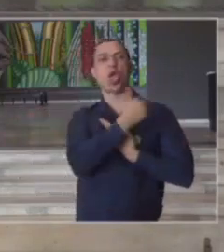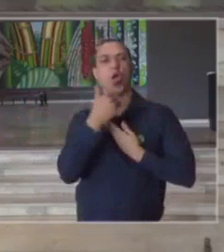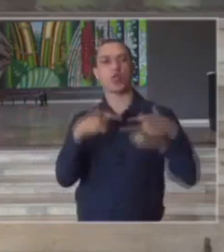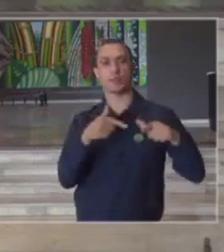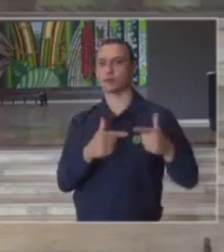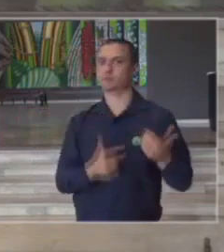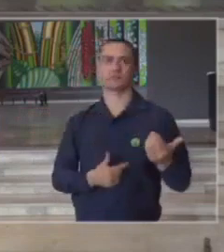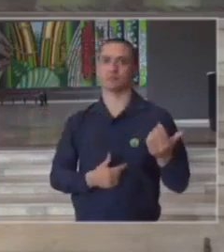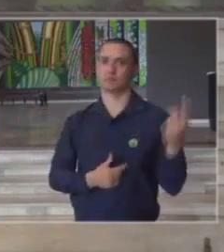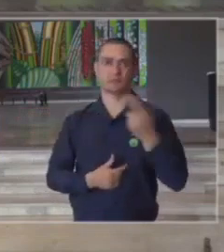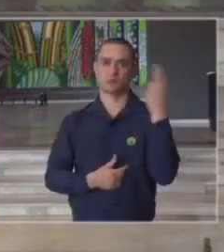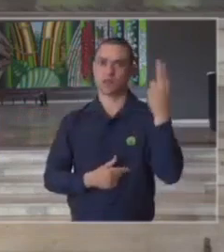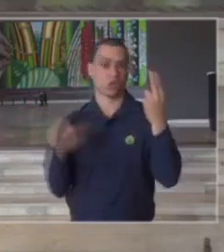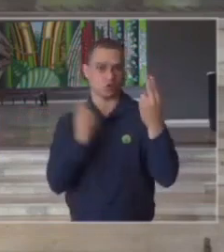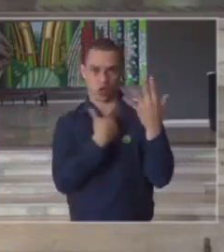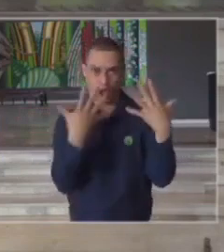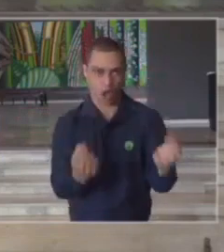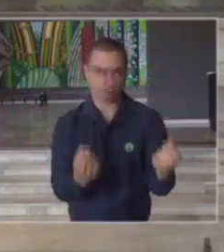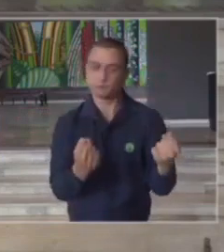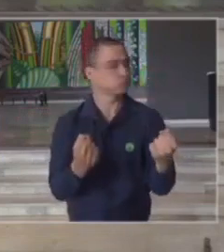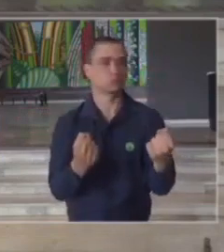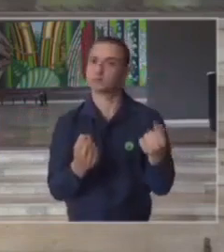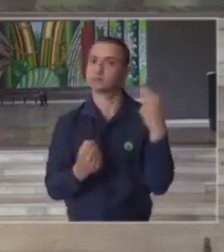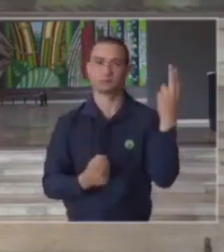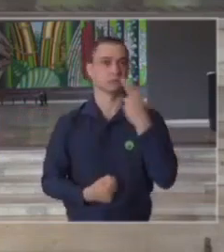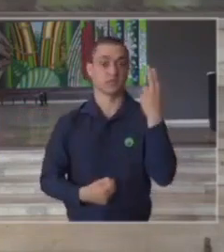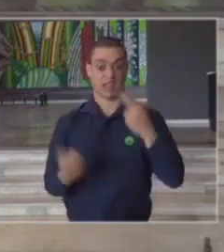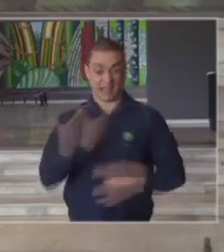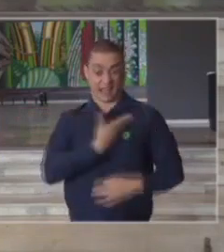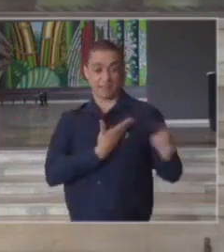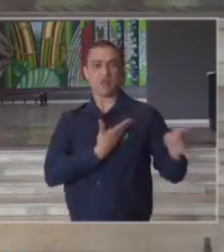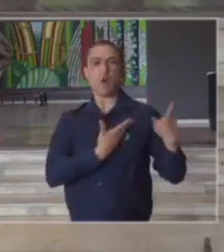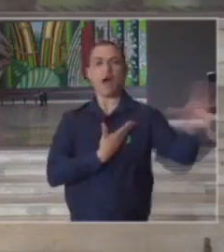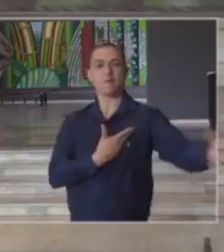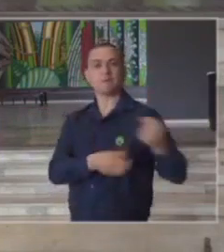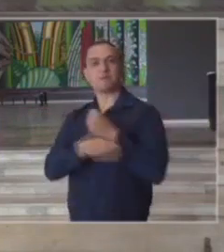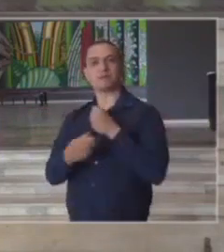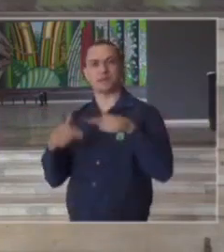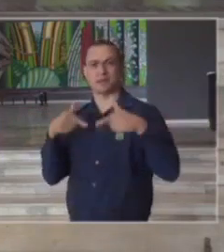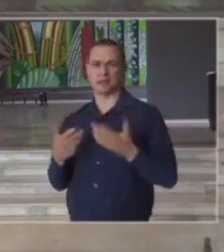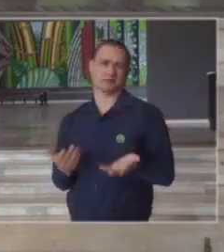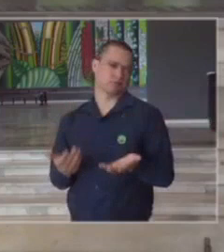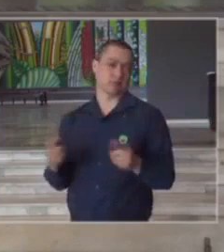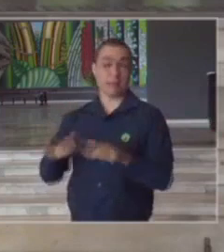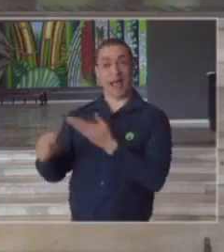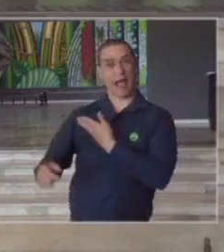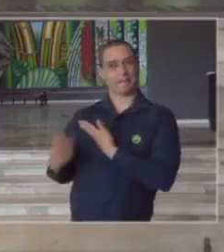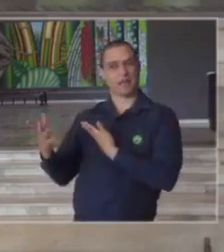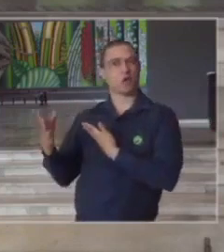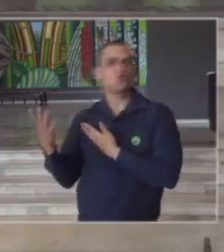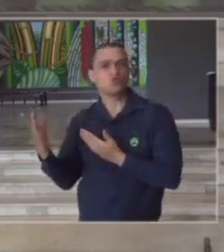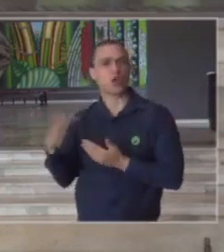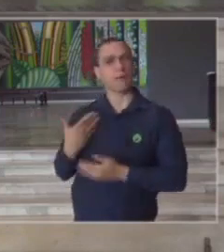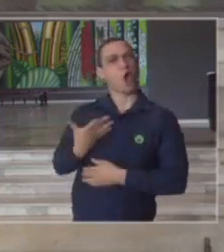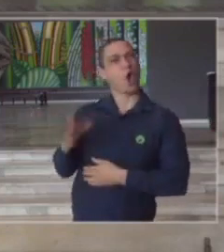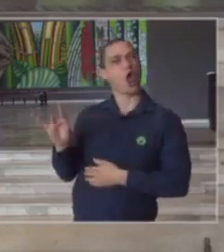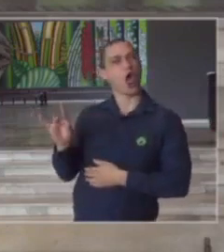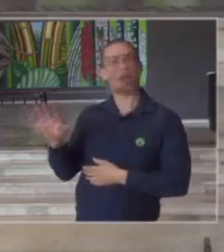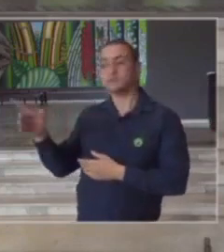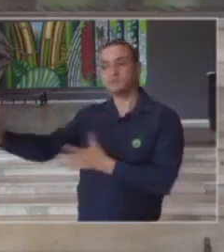nós não devemos ser condescendentes nem com os companheiros e nem com os amigos nessas